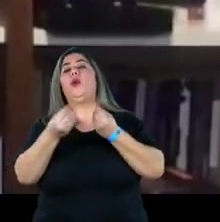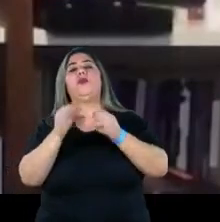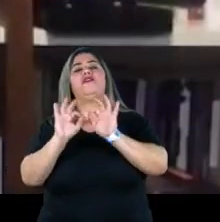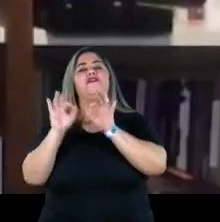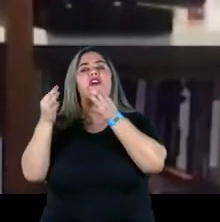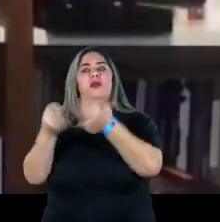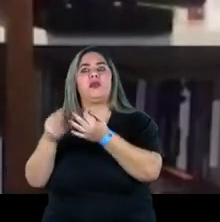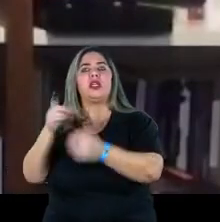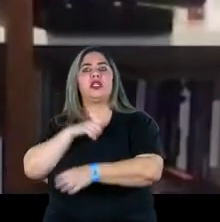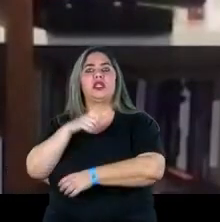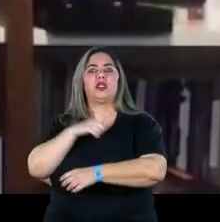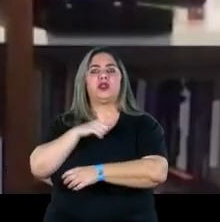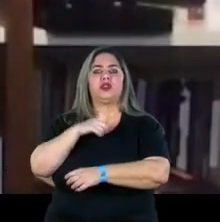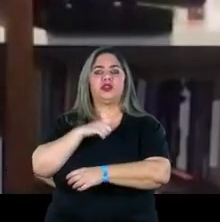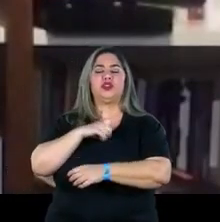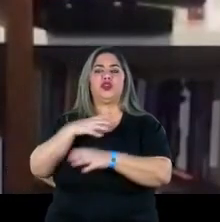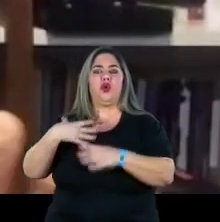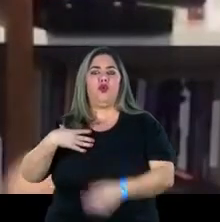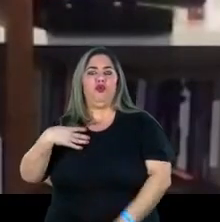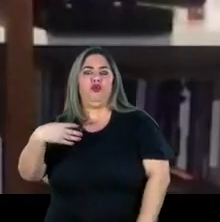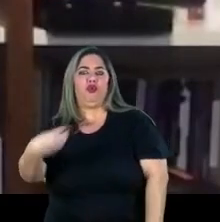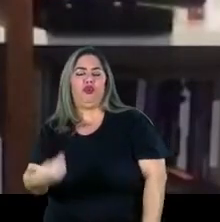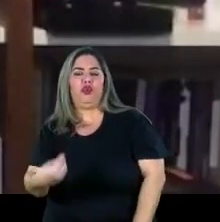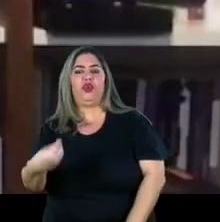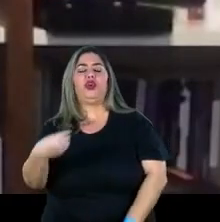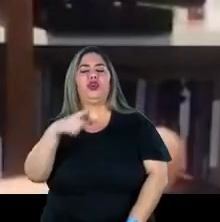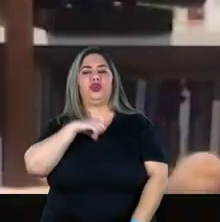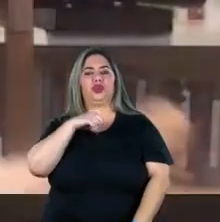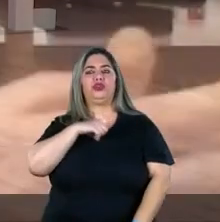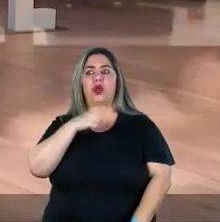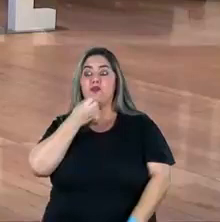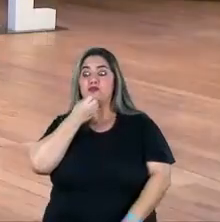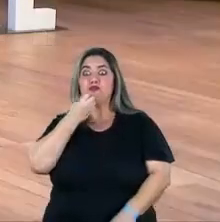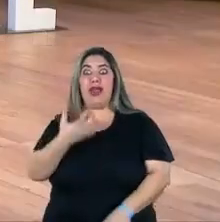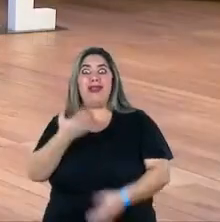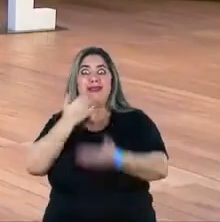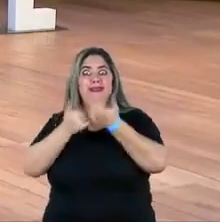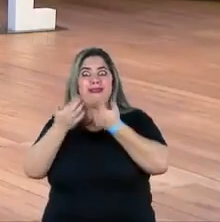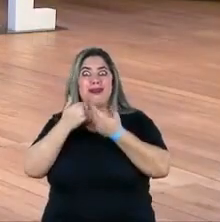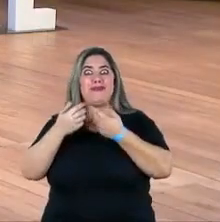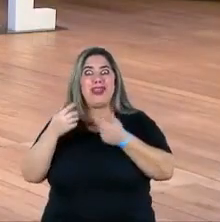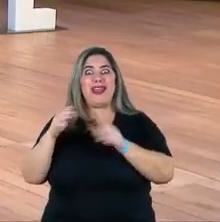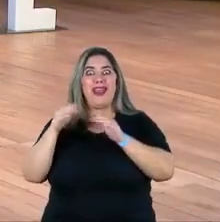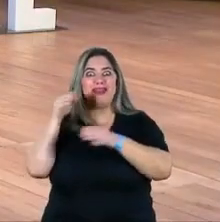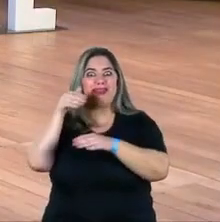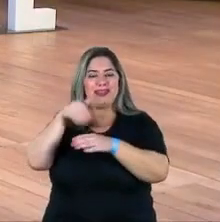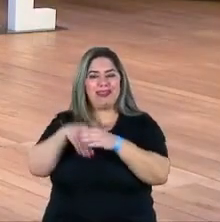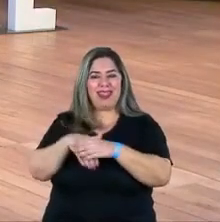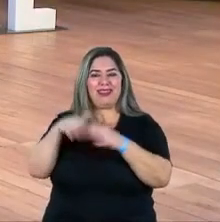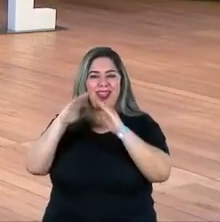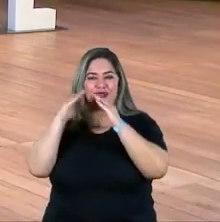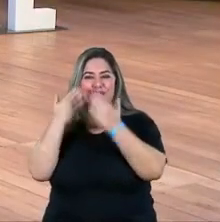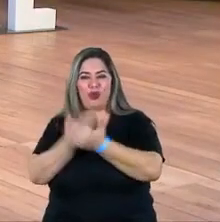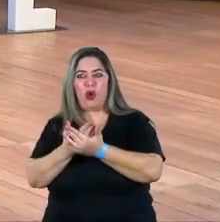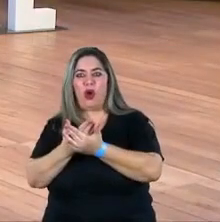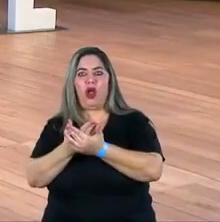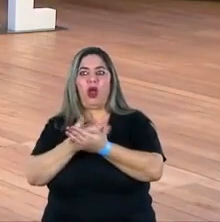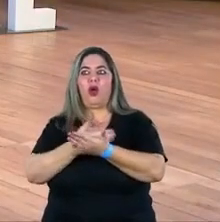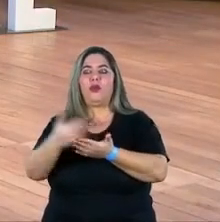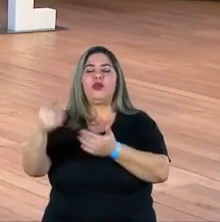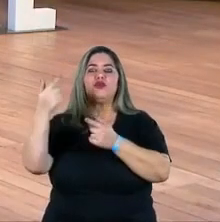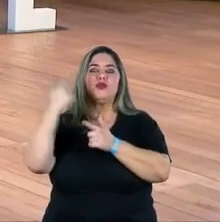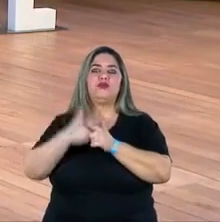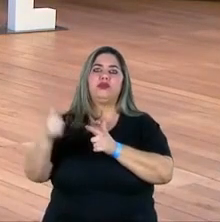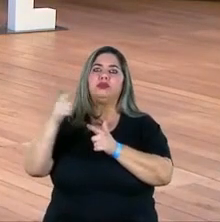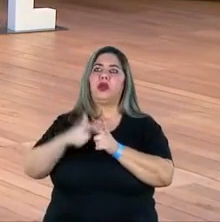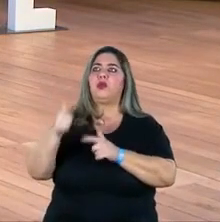famílias que tinham seus filhos relativamente bem alimentados nas escolas passaram a enfrentar um problema de